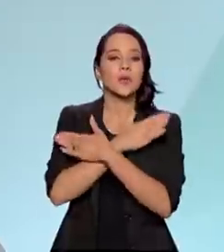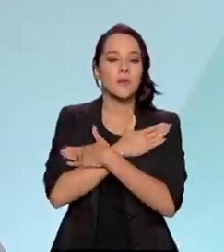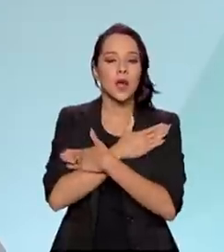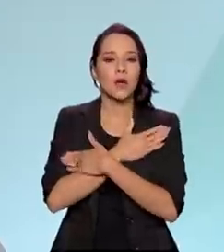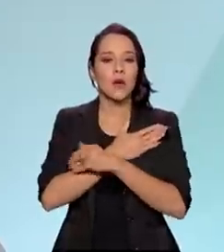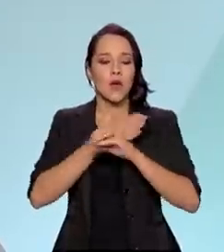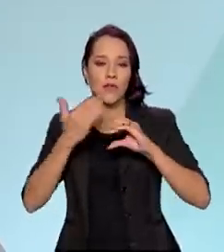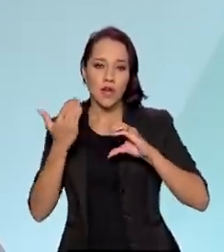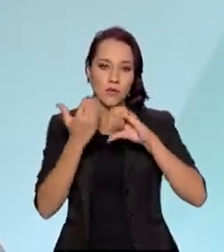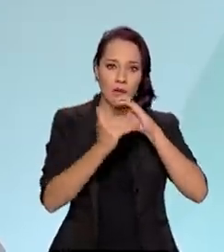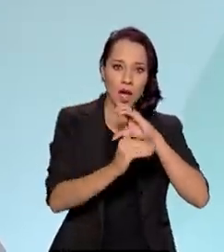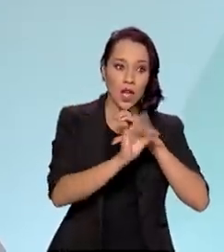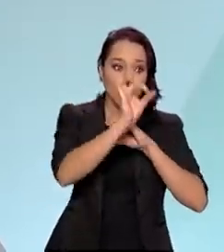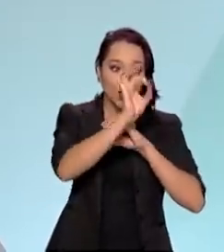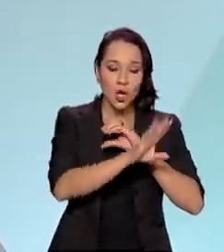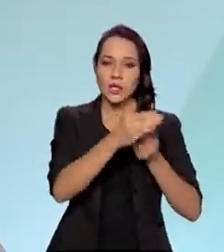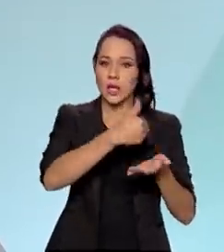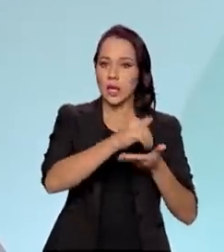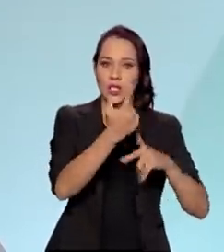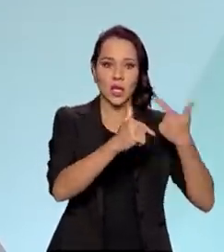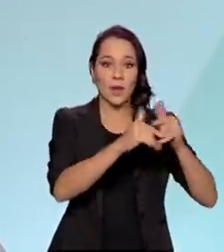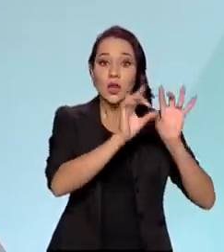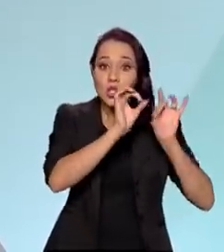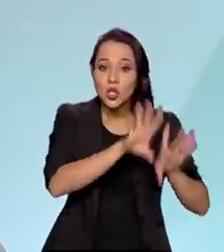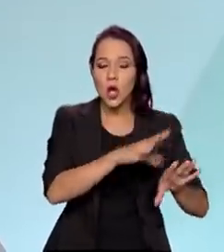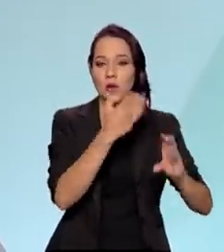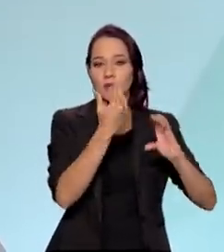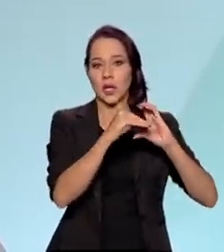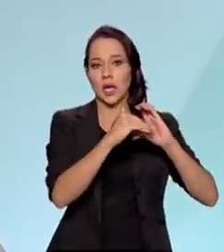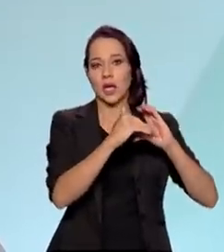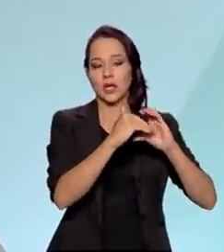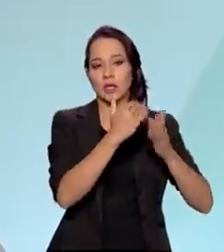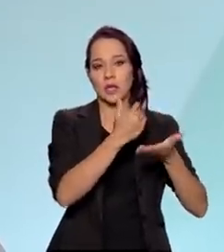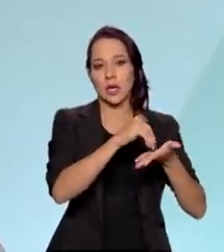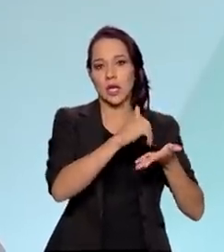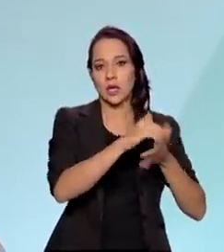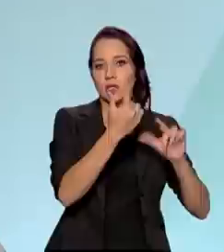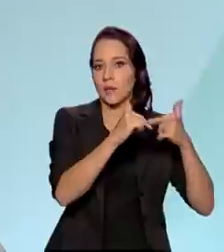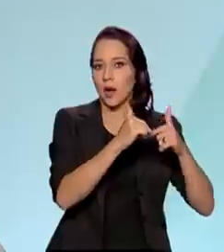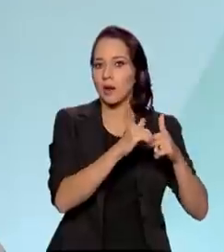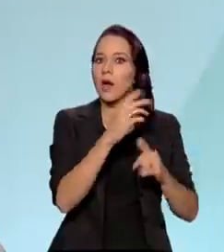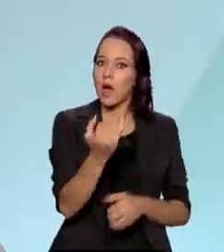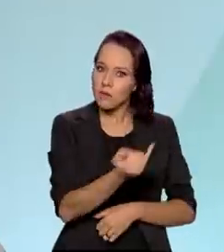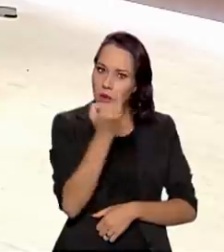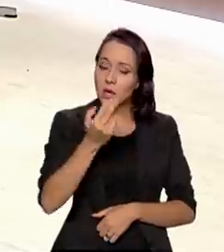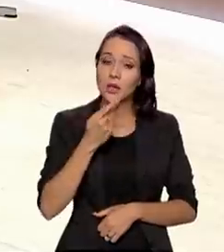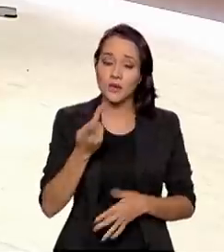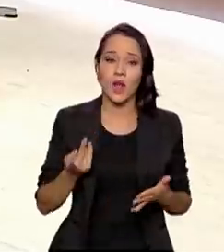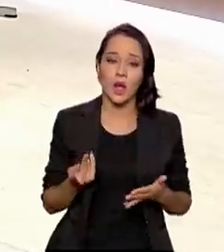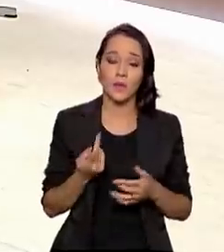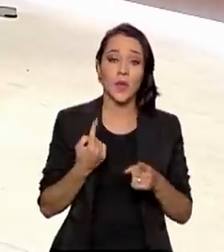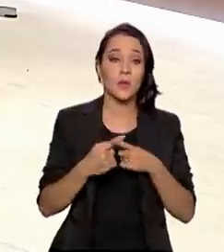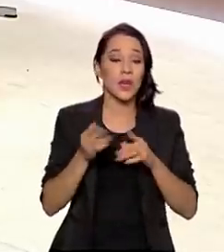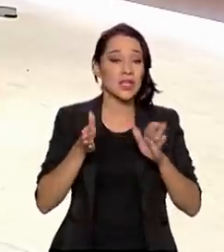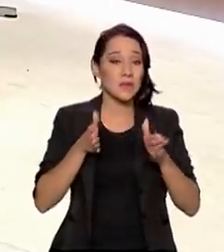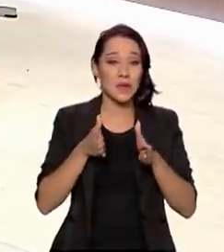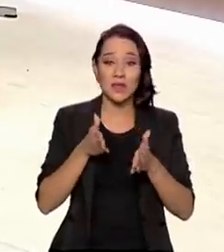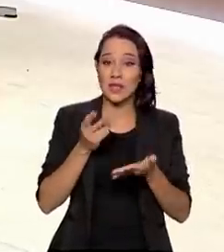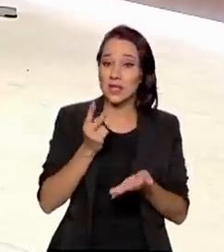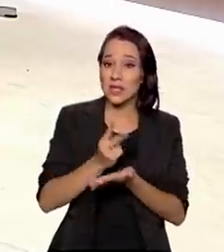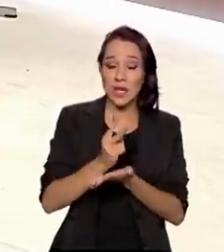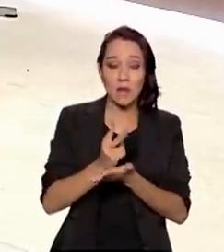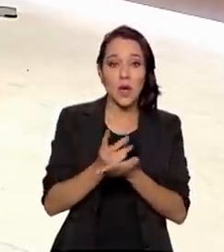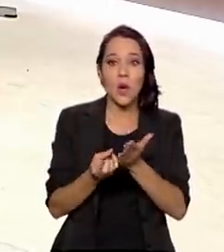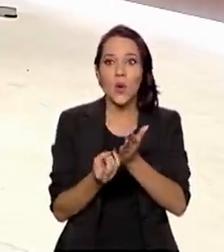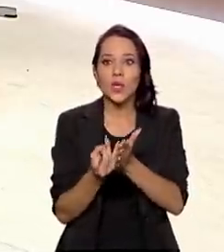disponibilizado à Secretaria do Trabalho e apenas à Secretaria do Trabalho. Isso é algo relevante de falar, Paulo, porque, nesse tempo todo, apesar